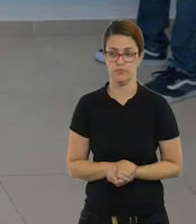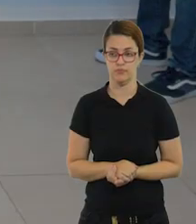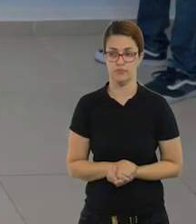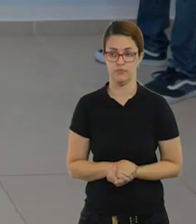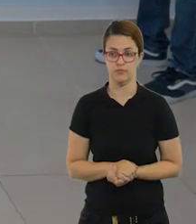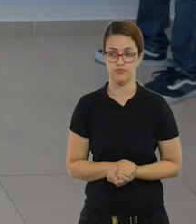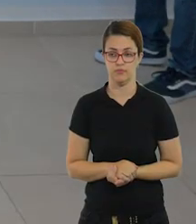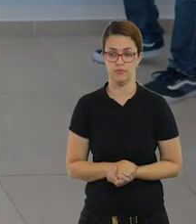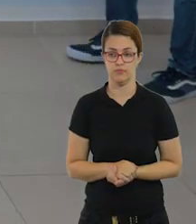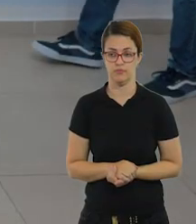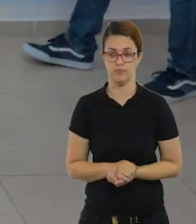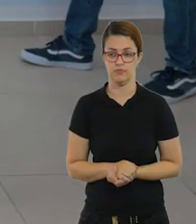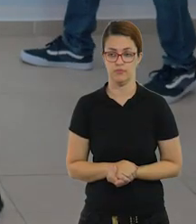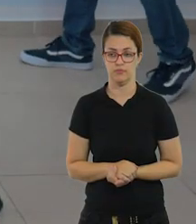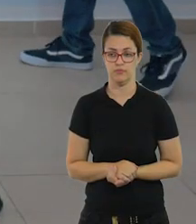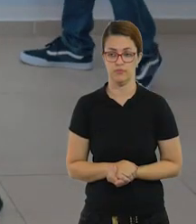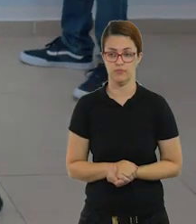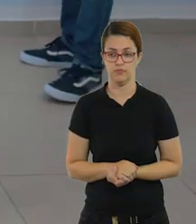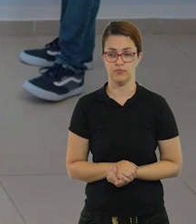Minoê, Minoê,